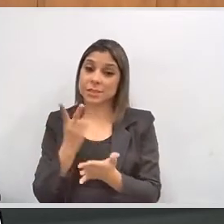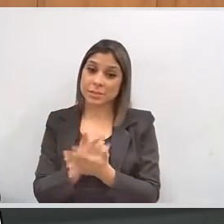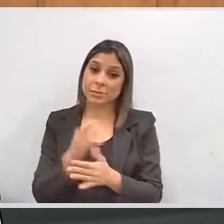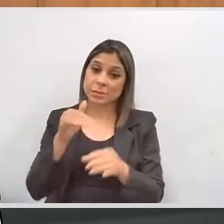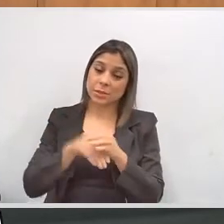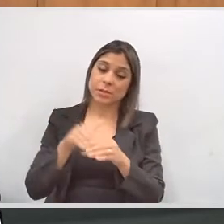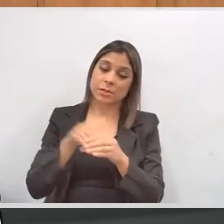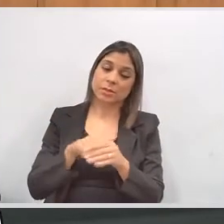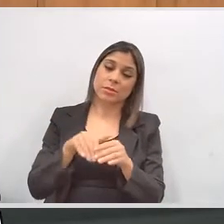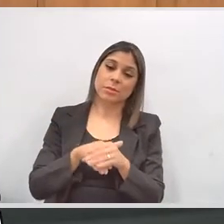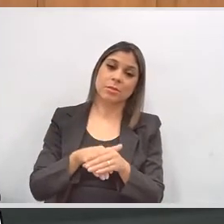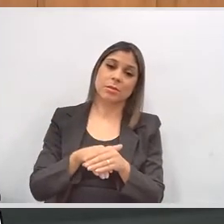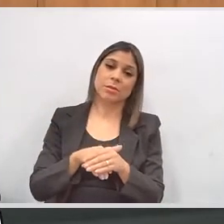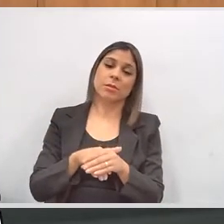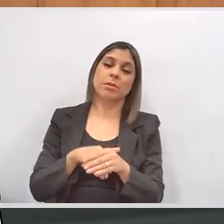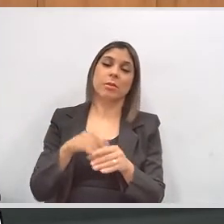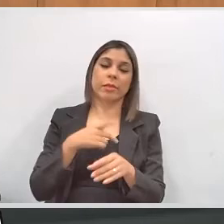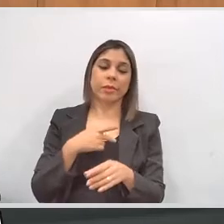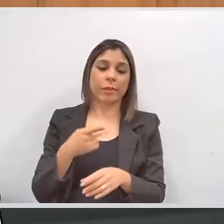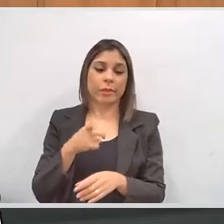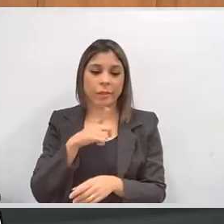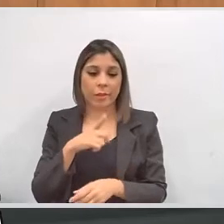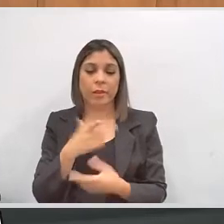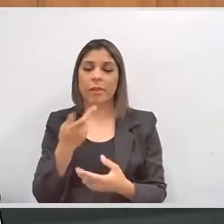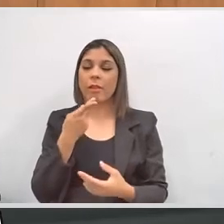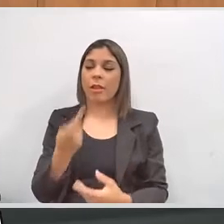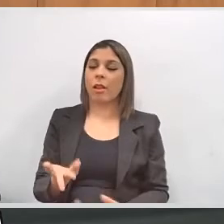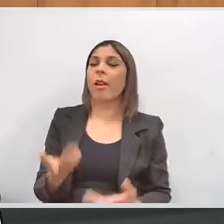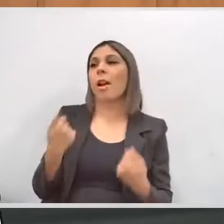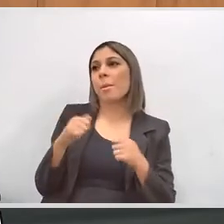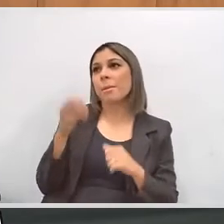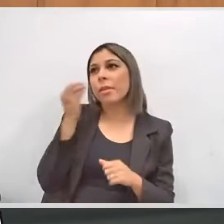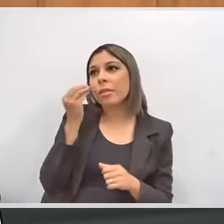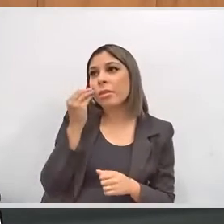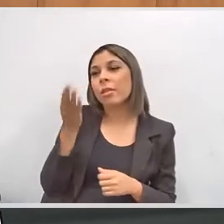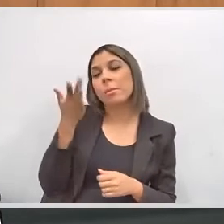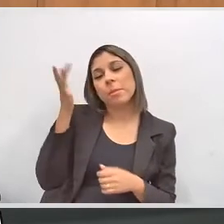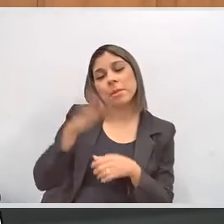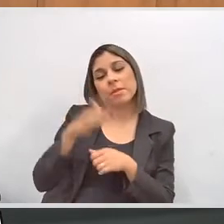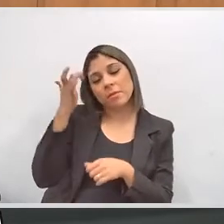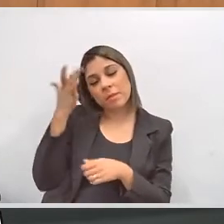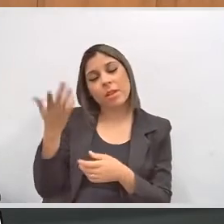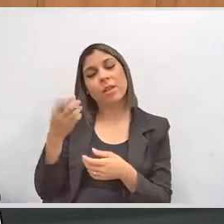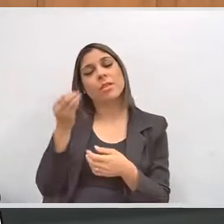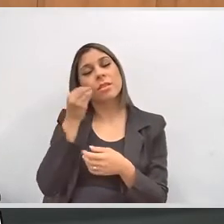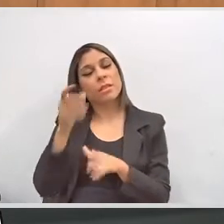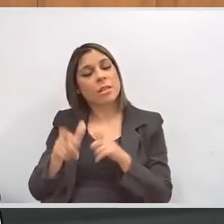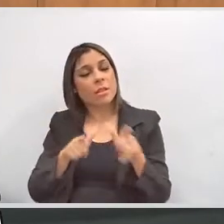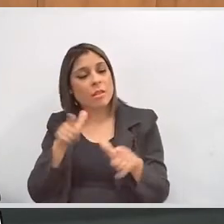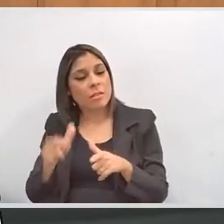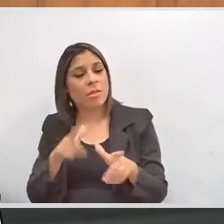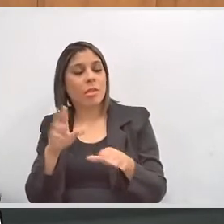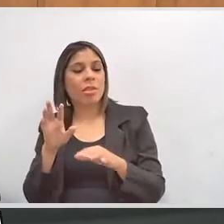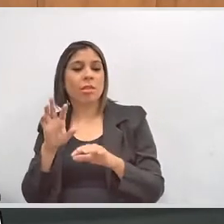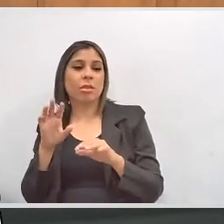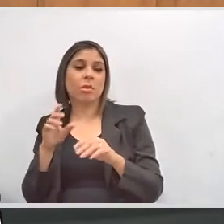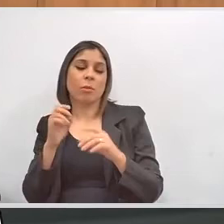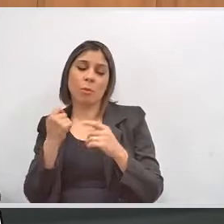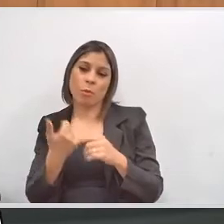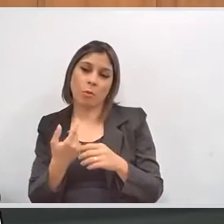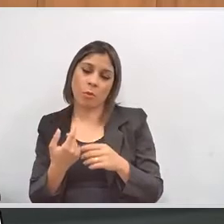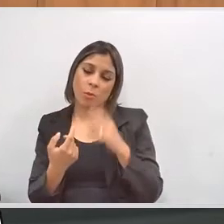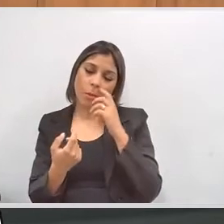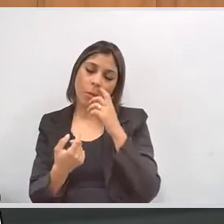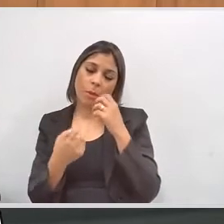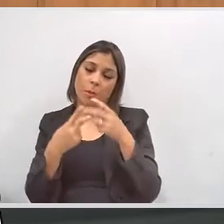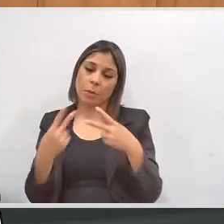toda eleição, vinha essa notícia, vamos tentar facilitar, vamos fazer um plano de ação, vamos conversar com as